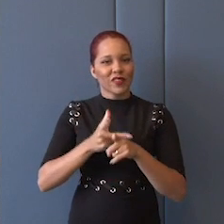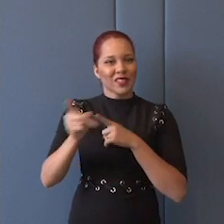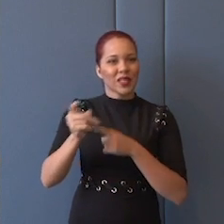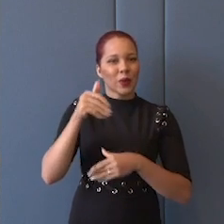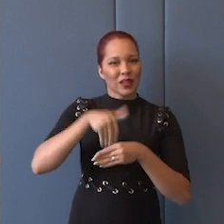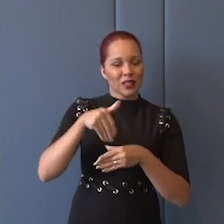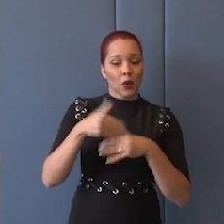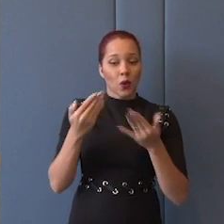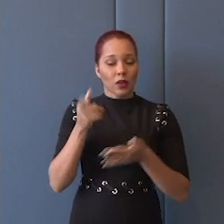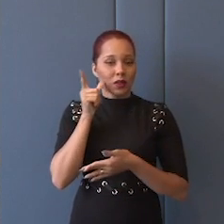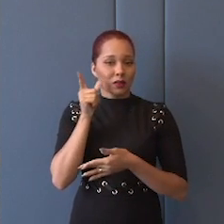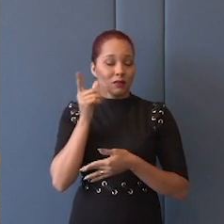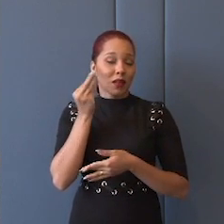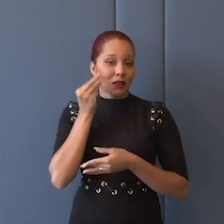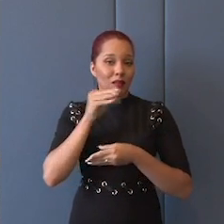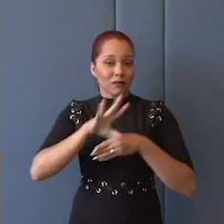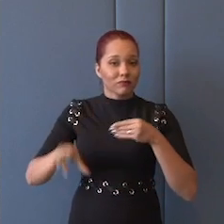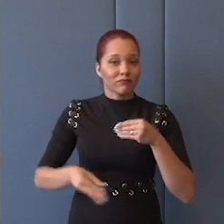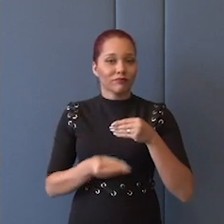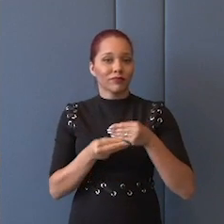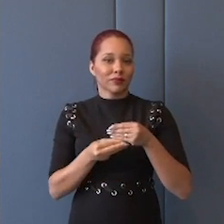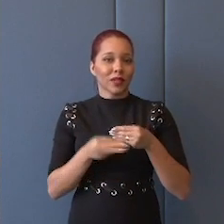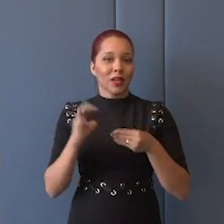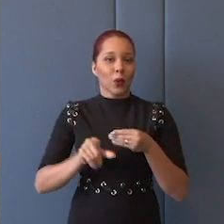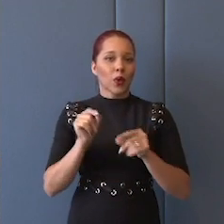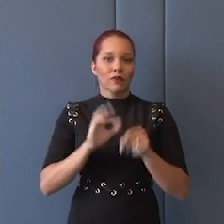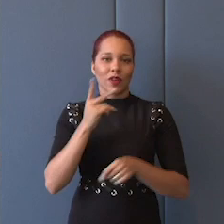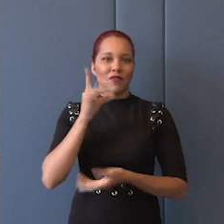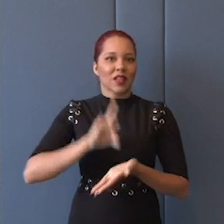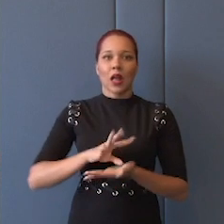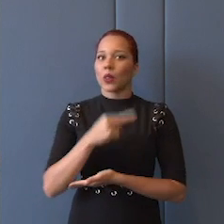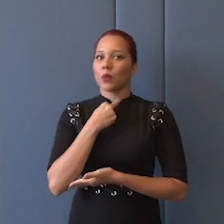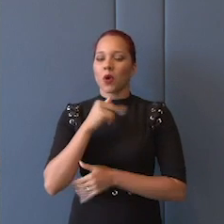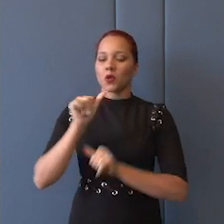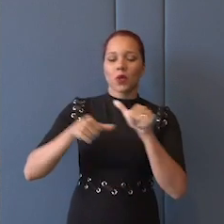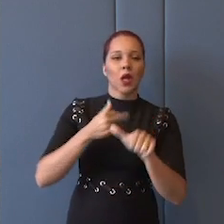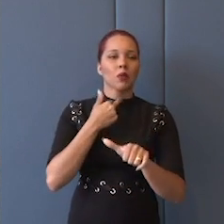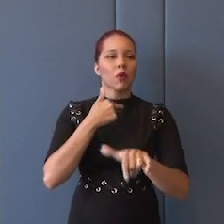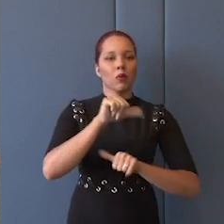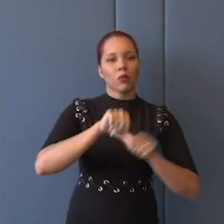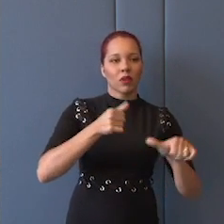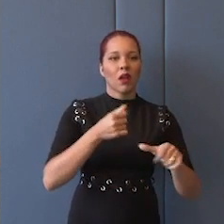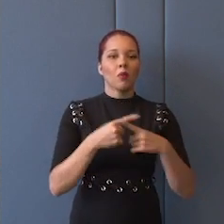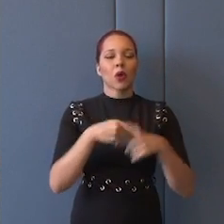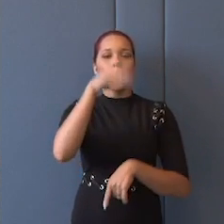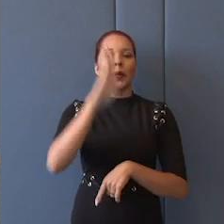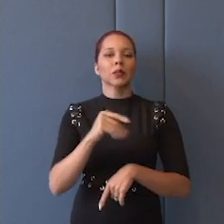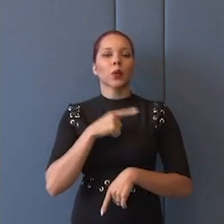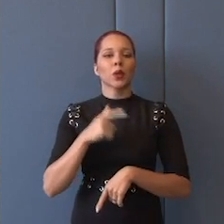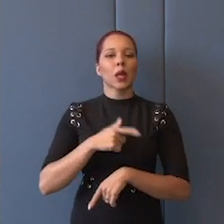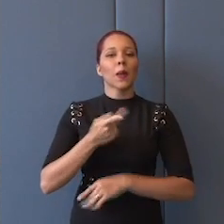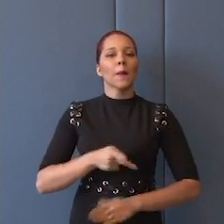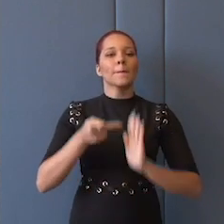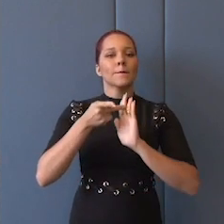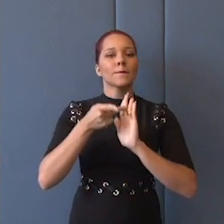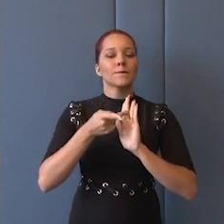hoje está tentando implementar de política externa, se falava muito, não, não pode mudar isso, não pode mudar aqui, aquilo, porque o Brasil tem posições de Estado